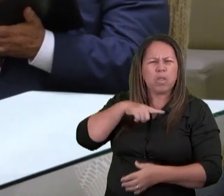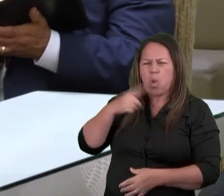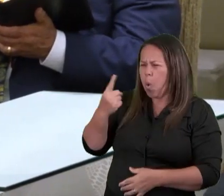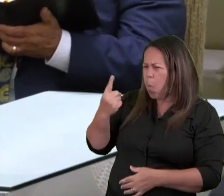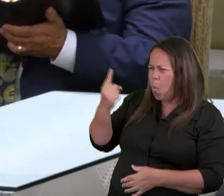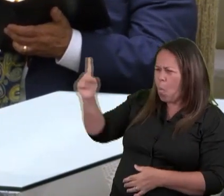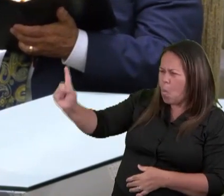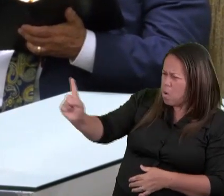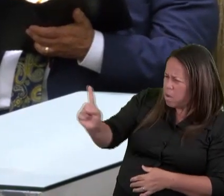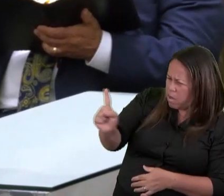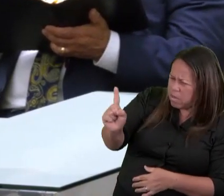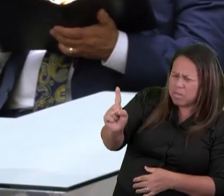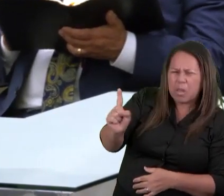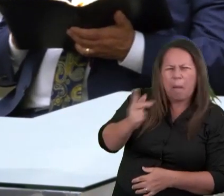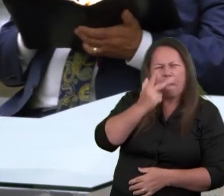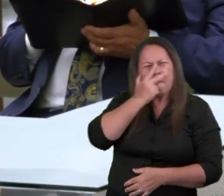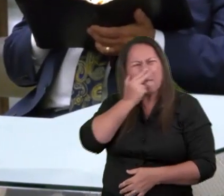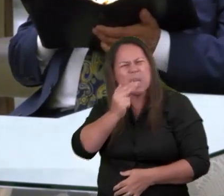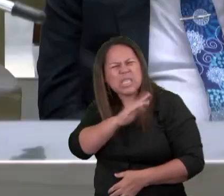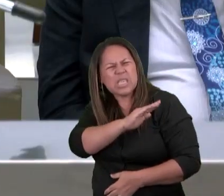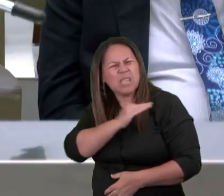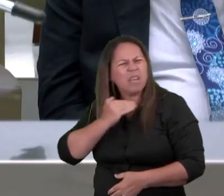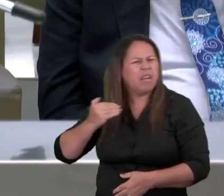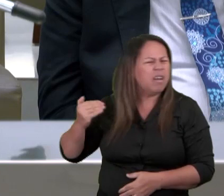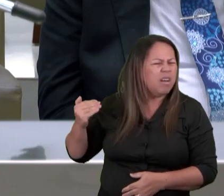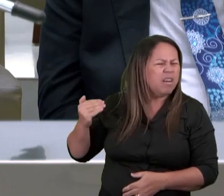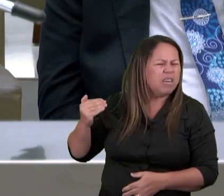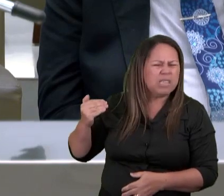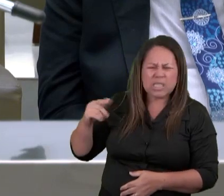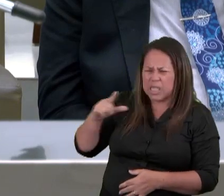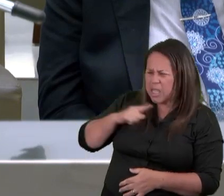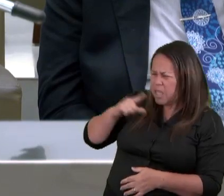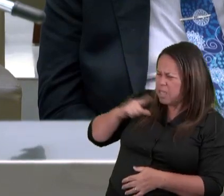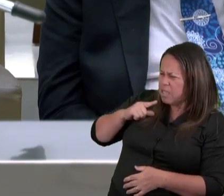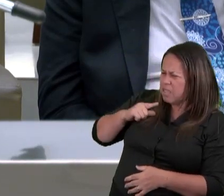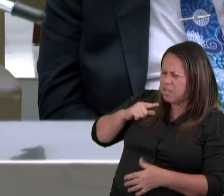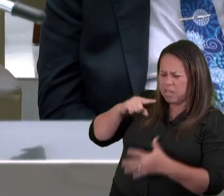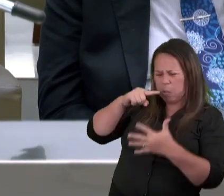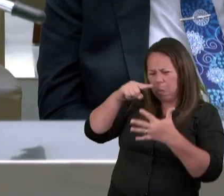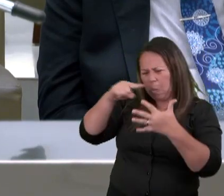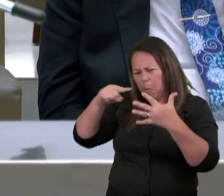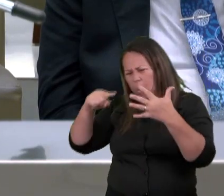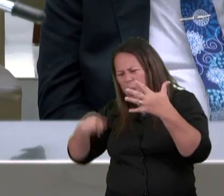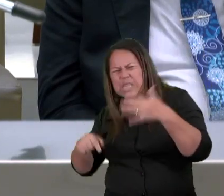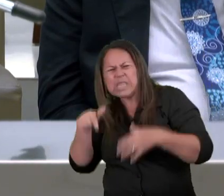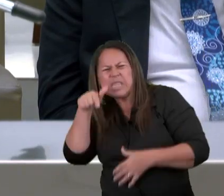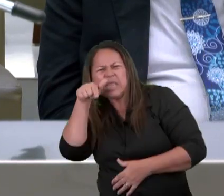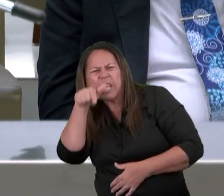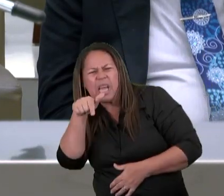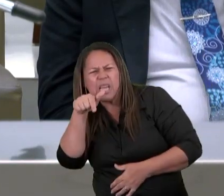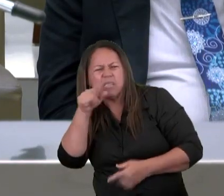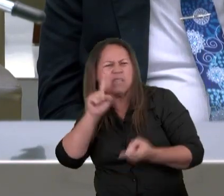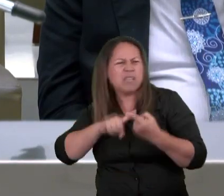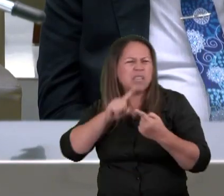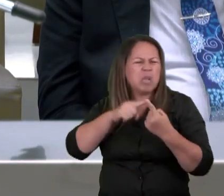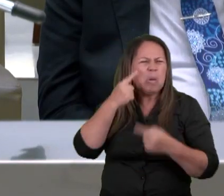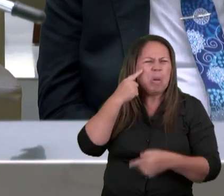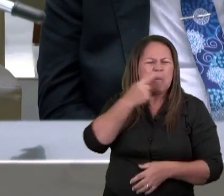como havendo sido morto e tinha sete pontas e sete olhos